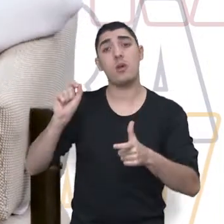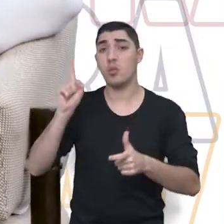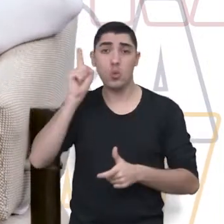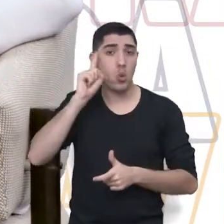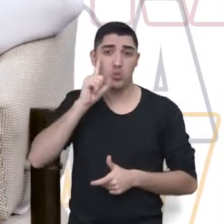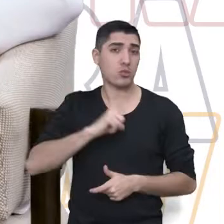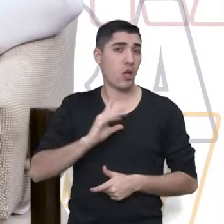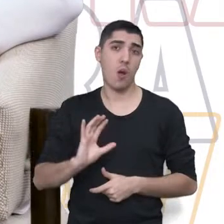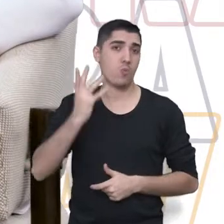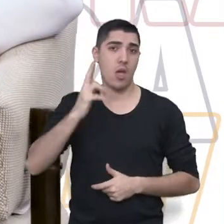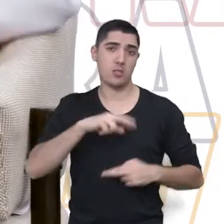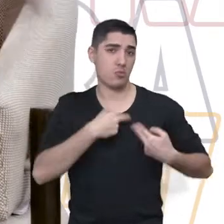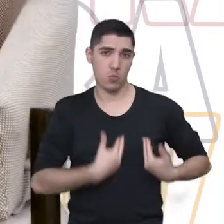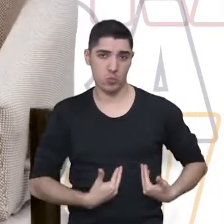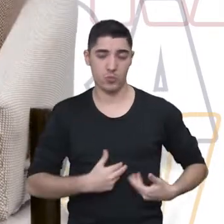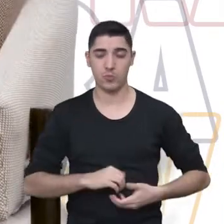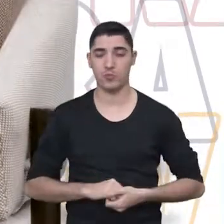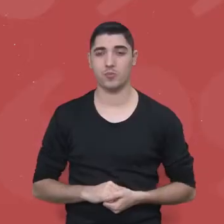vive lutos diários.